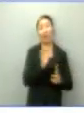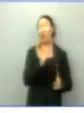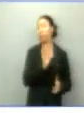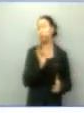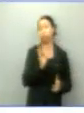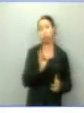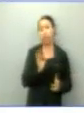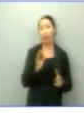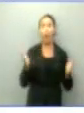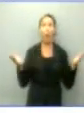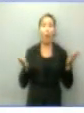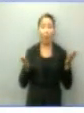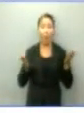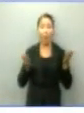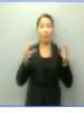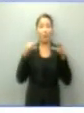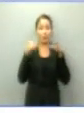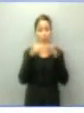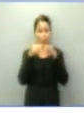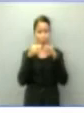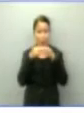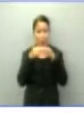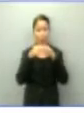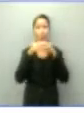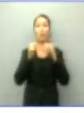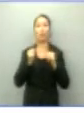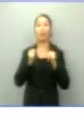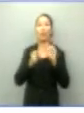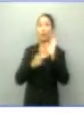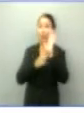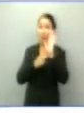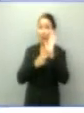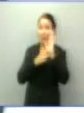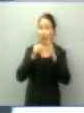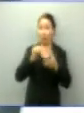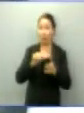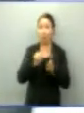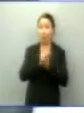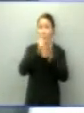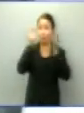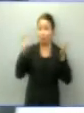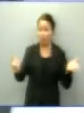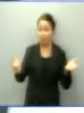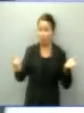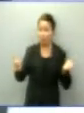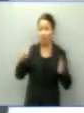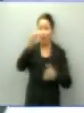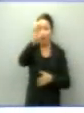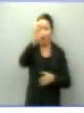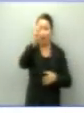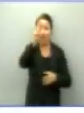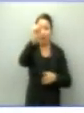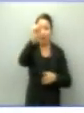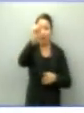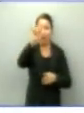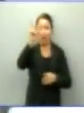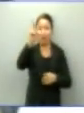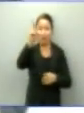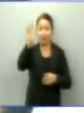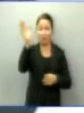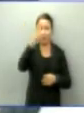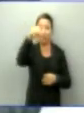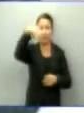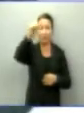Grupo Gazeta Digital publicou a entrevista do Erai Maggi, um dos seus financiadores, dizendo que